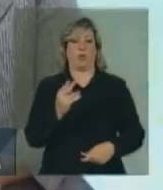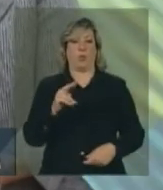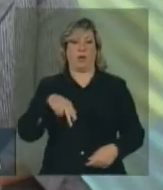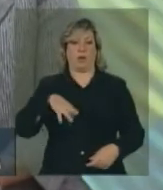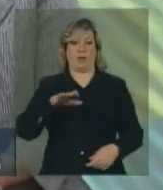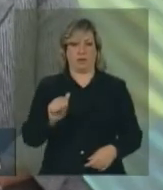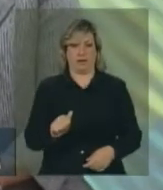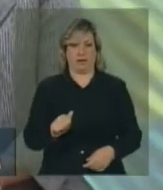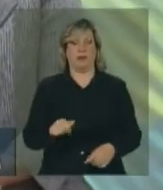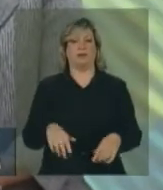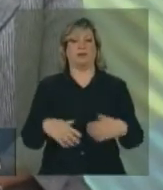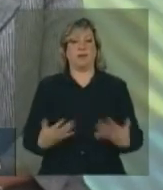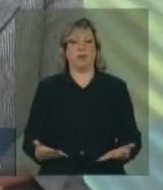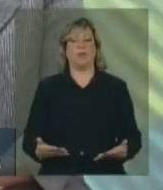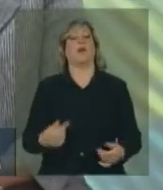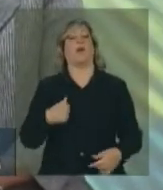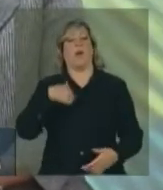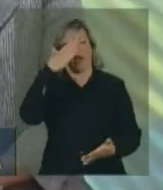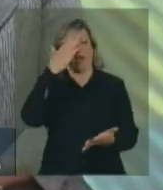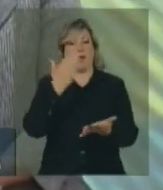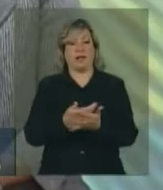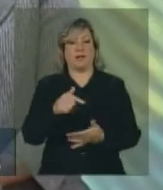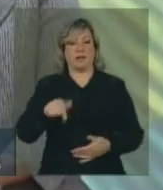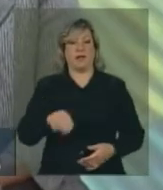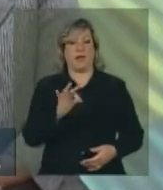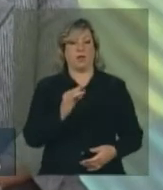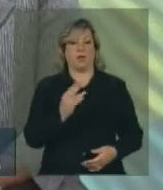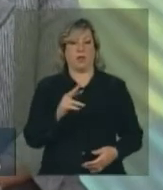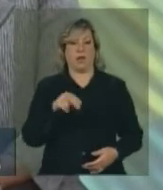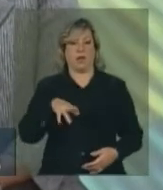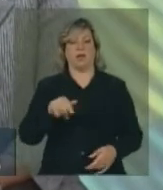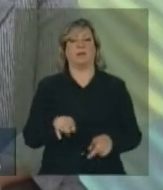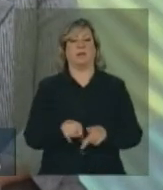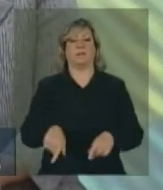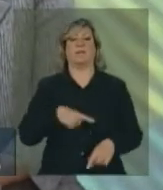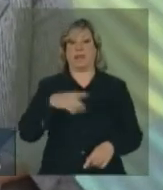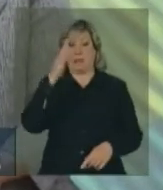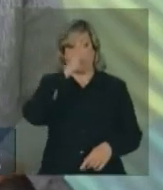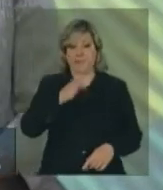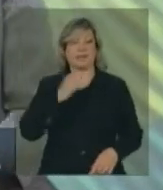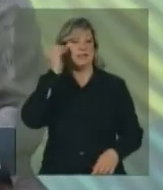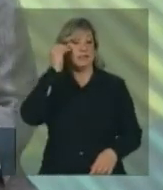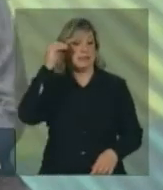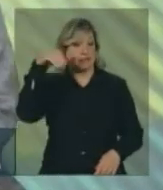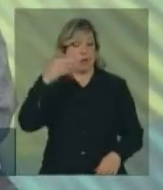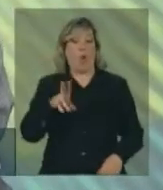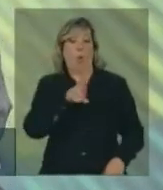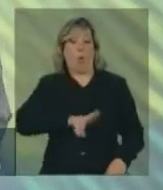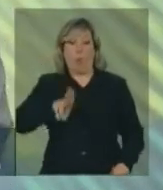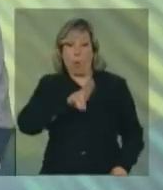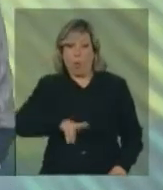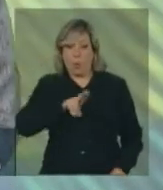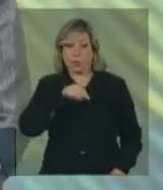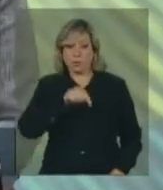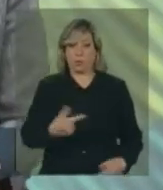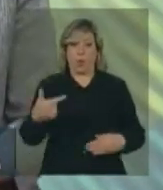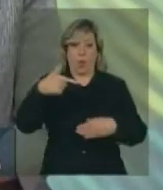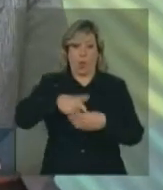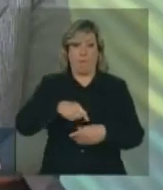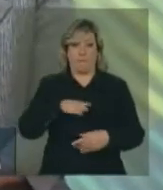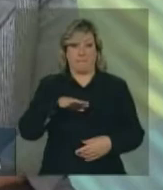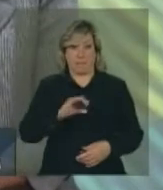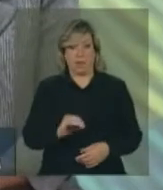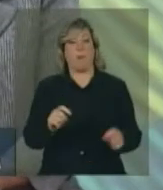Por isso, acredito que a experiência brasileira na produção e uso de biocombustível pode